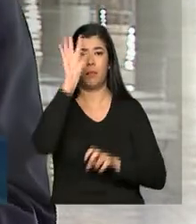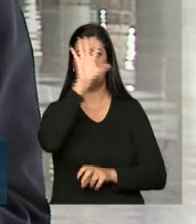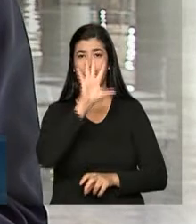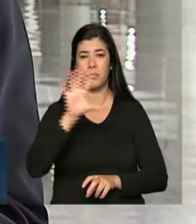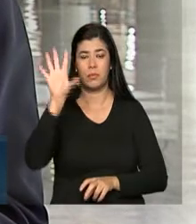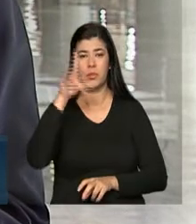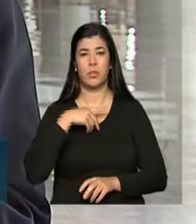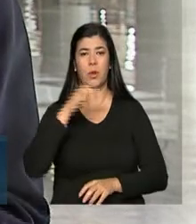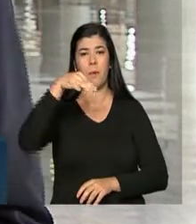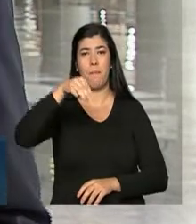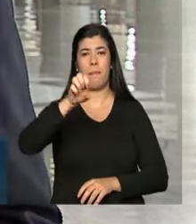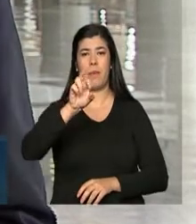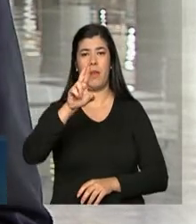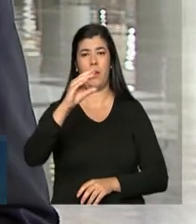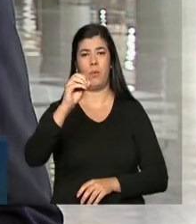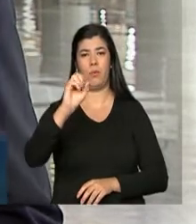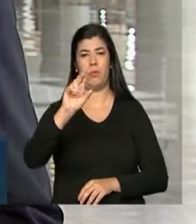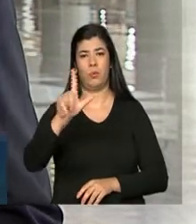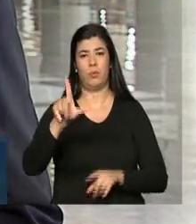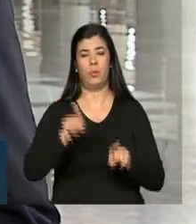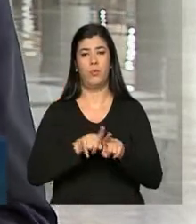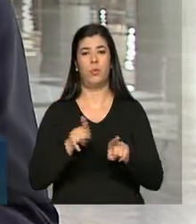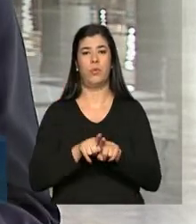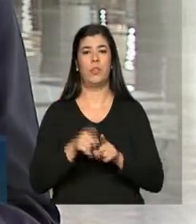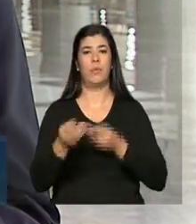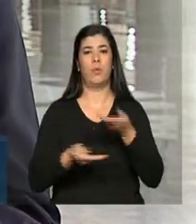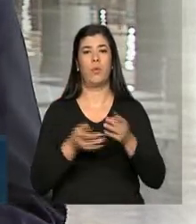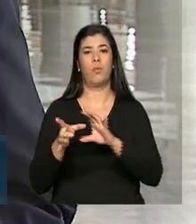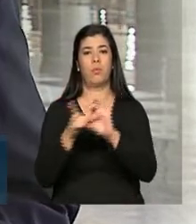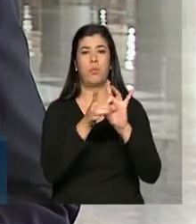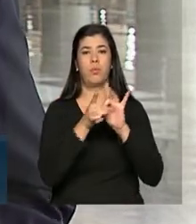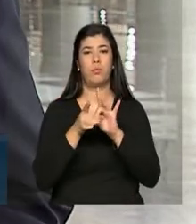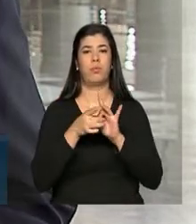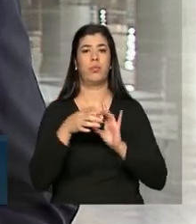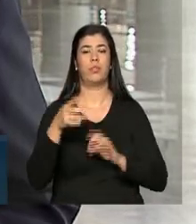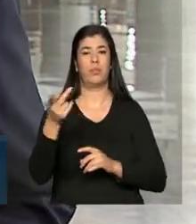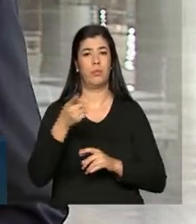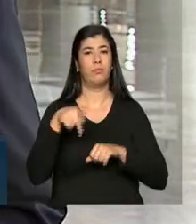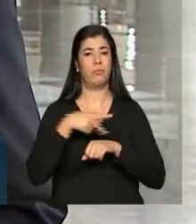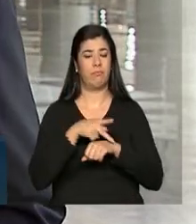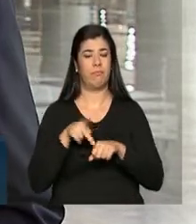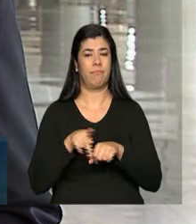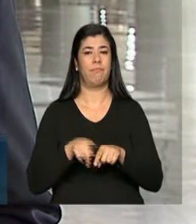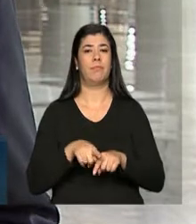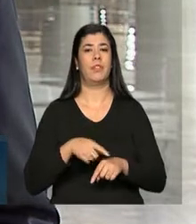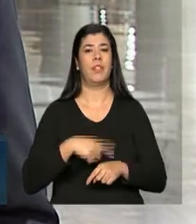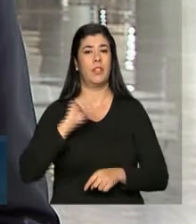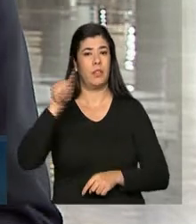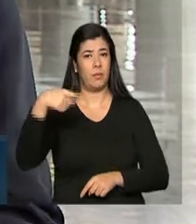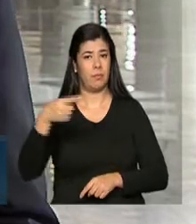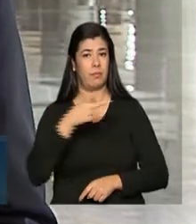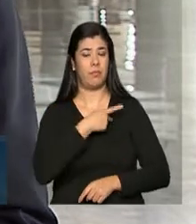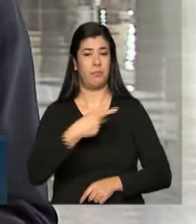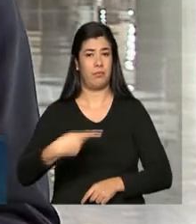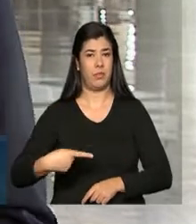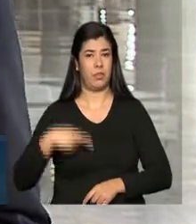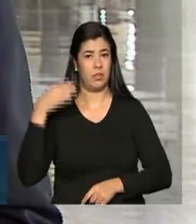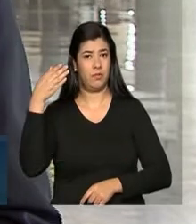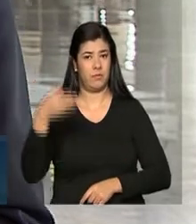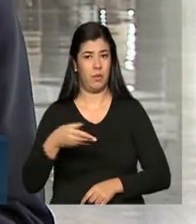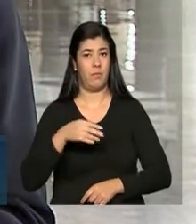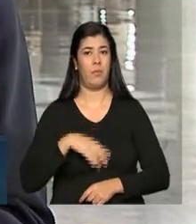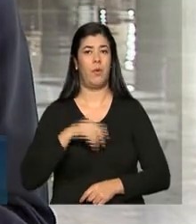ênfase no Mercosul e no processo de integração regional. Depois, os chefes de estado seguem para o Itamaraty,